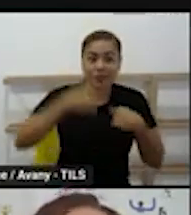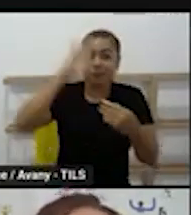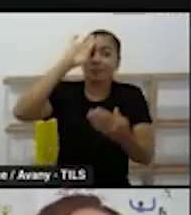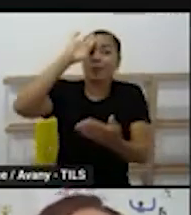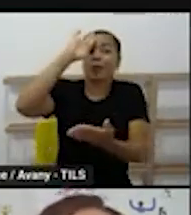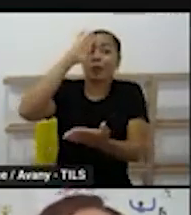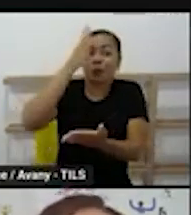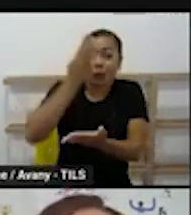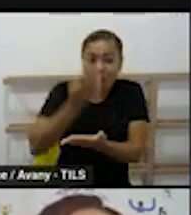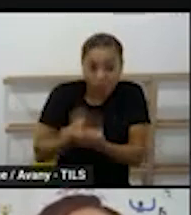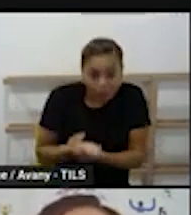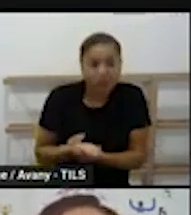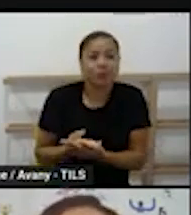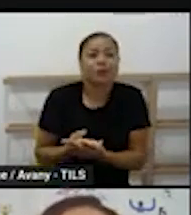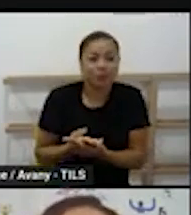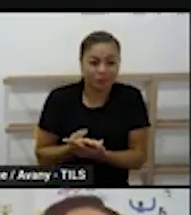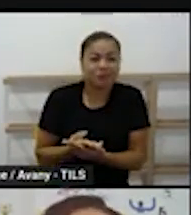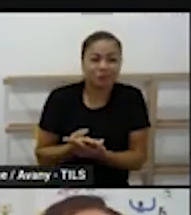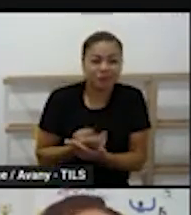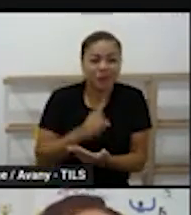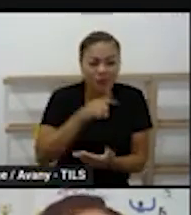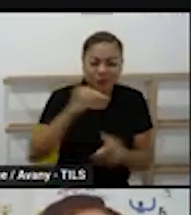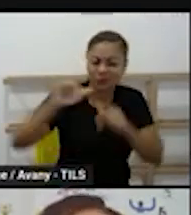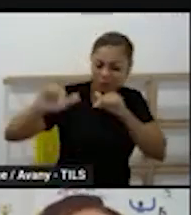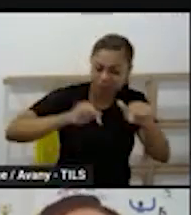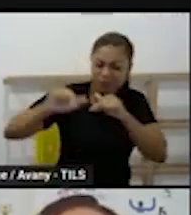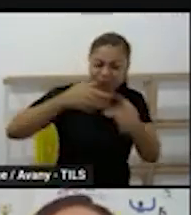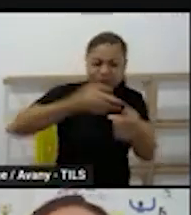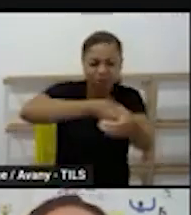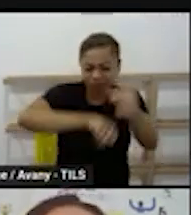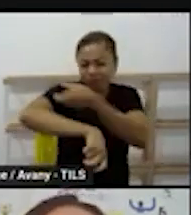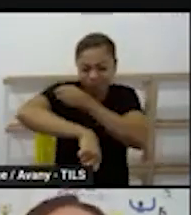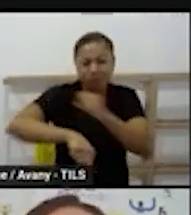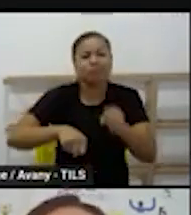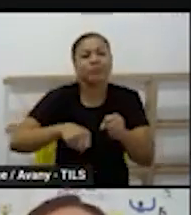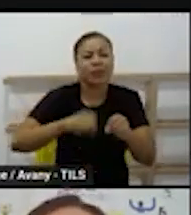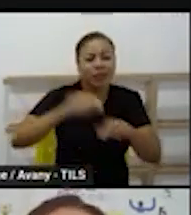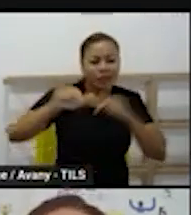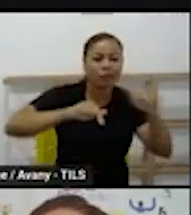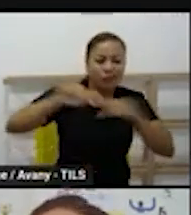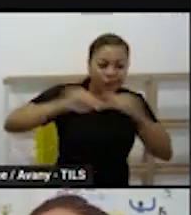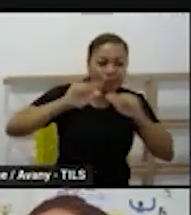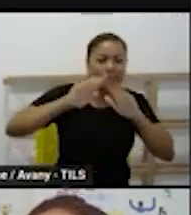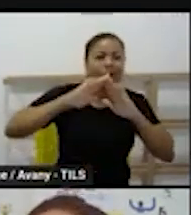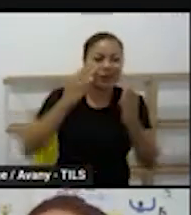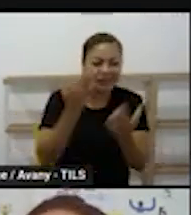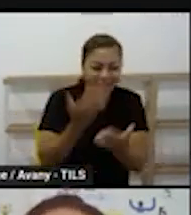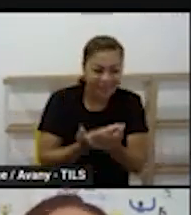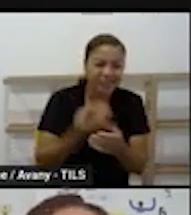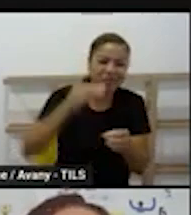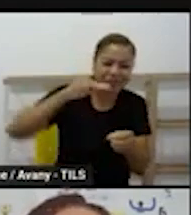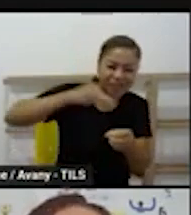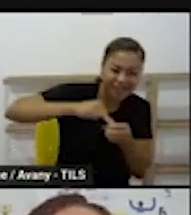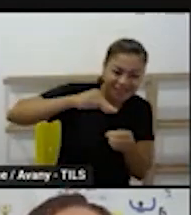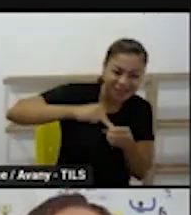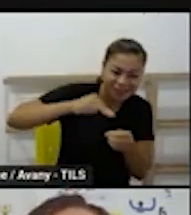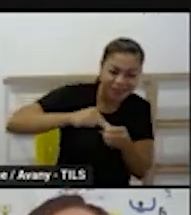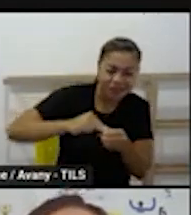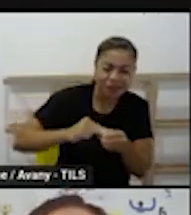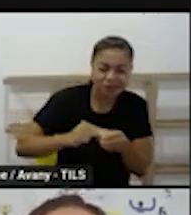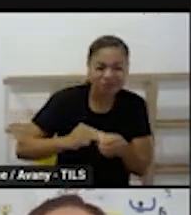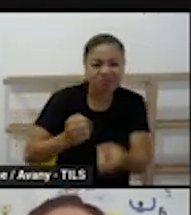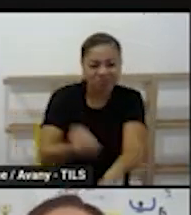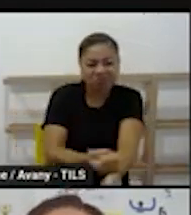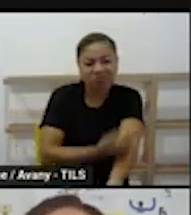acredito e valido todo o trabalho que vocês fazem na rede pública municipal sou apaixonada por vocês tenho muito orgulho